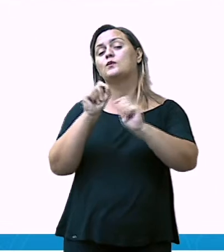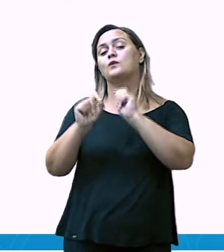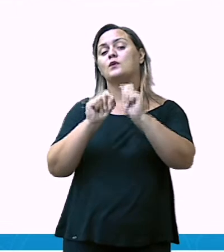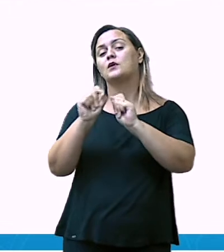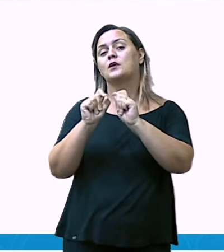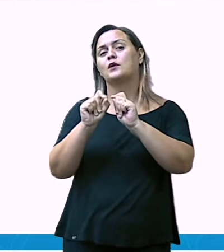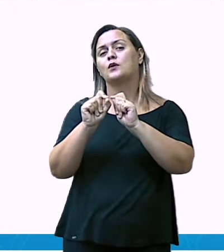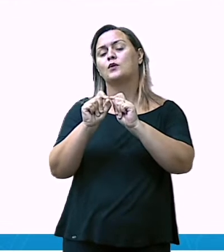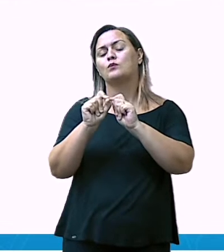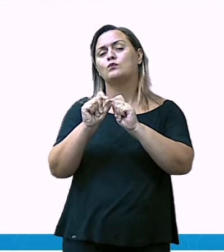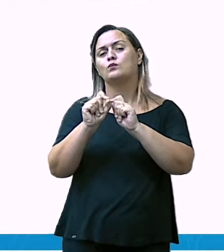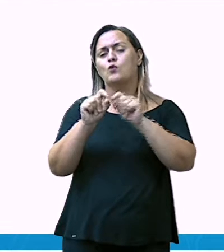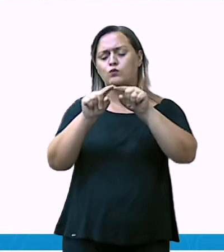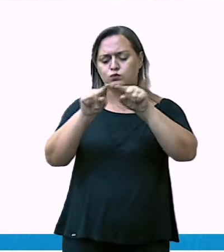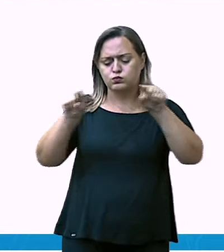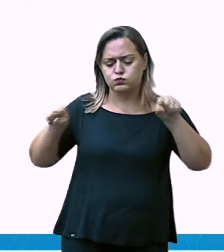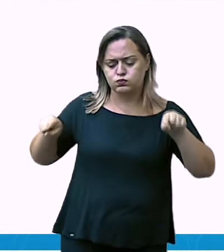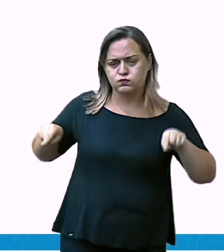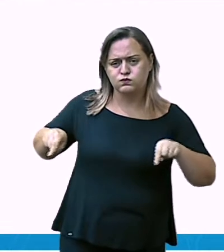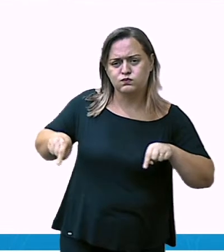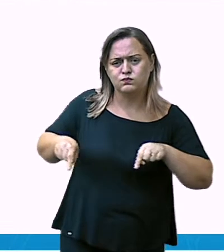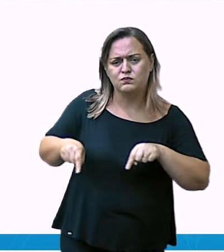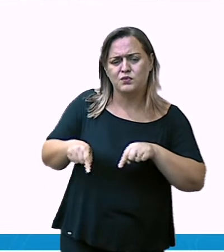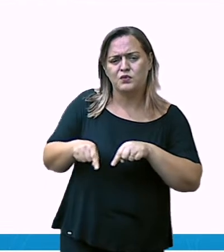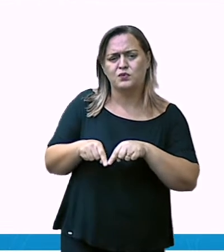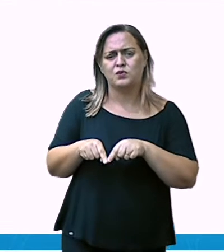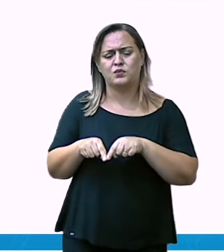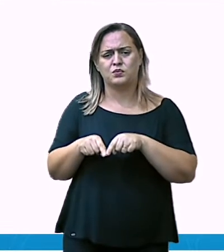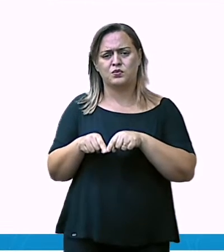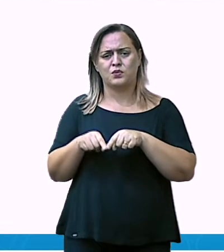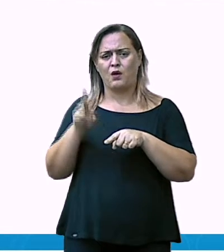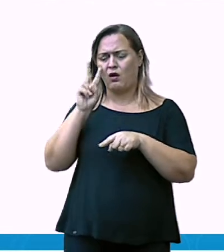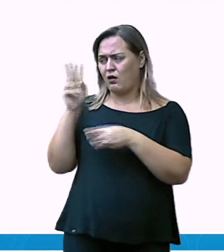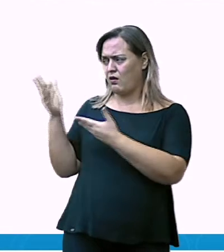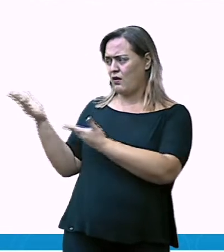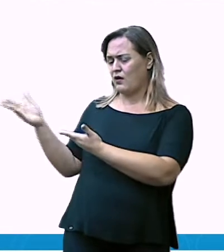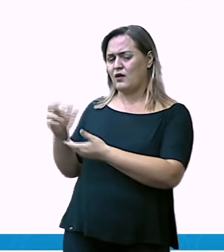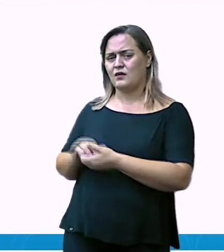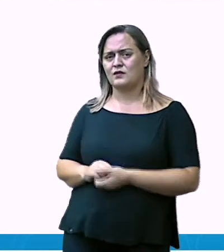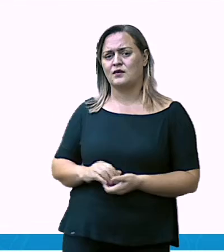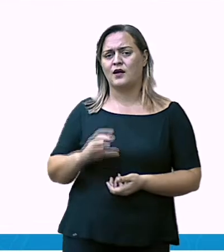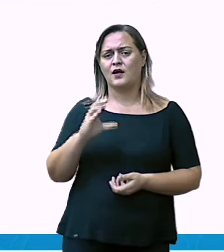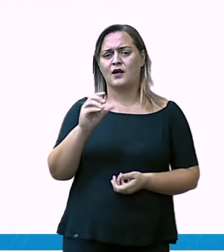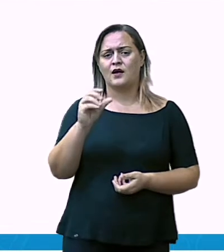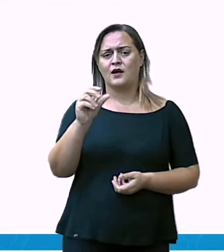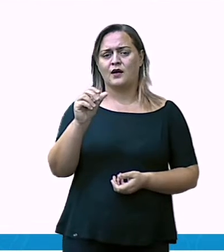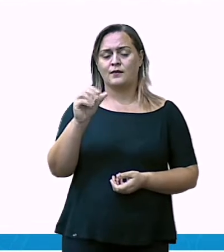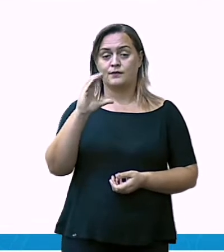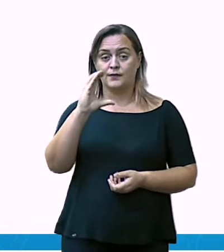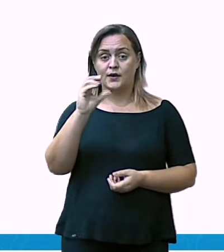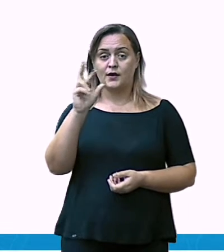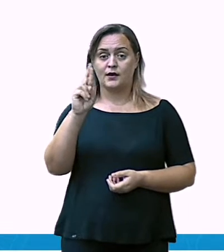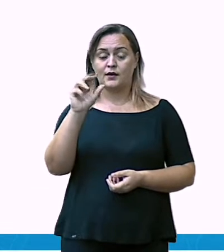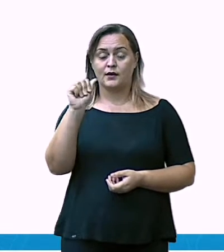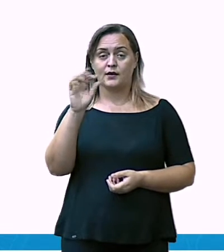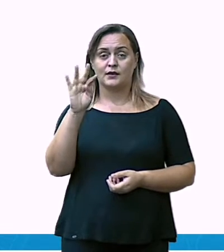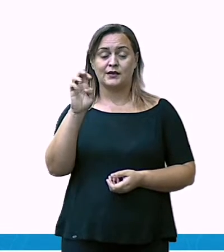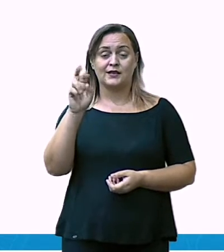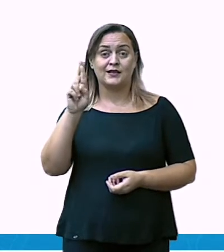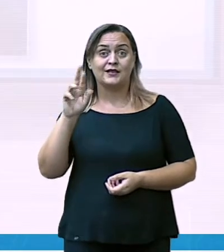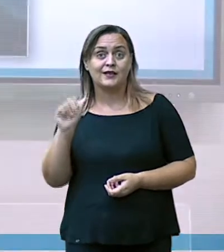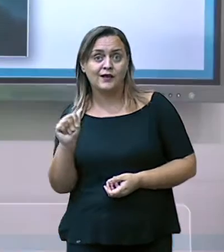teste nuclear no atol de Bikini. esse teste foi